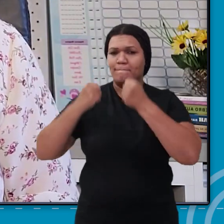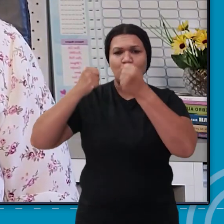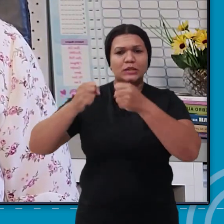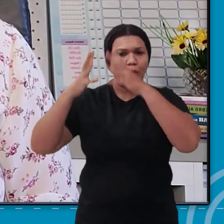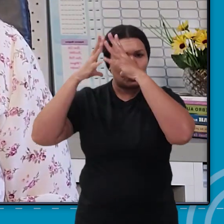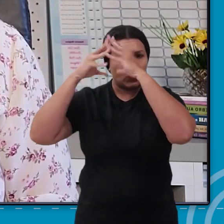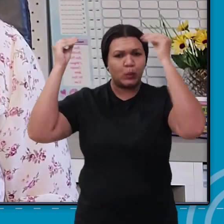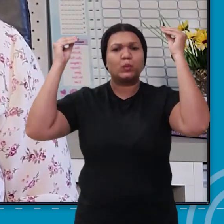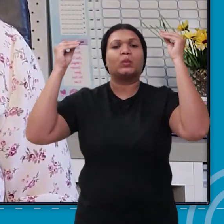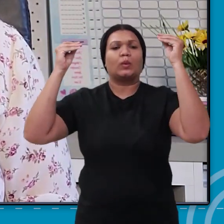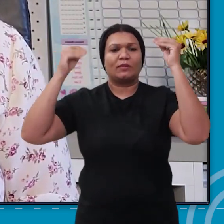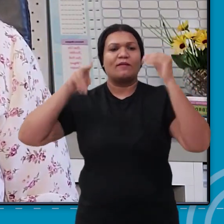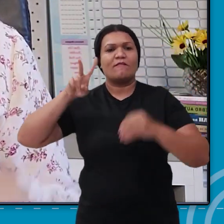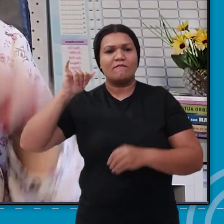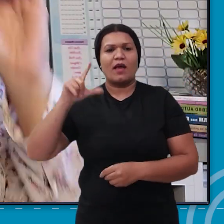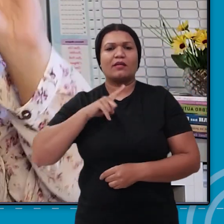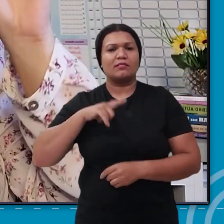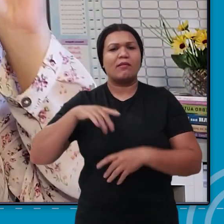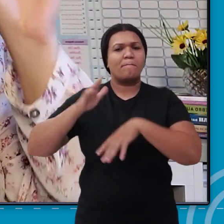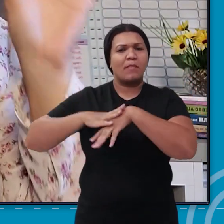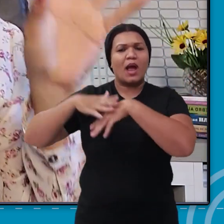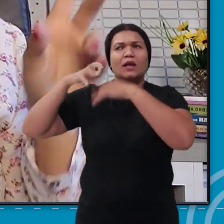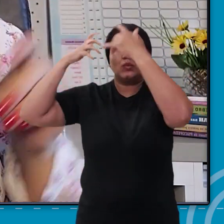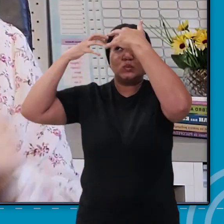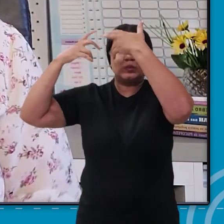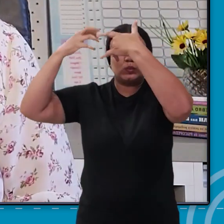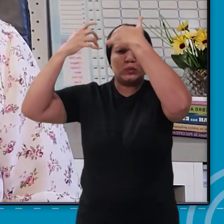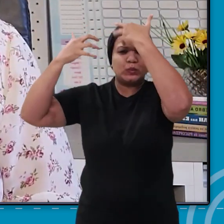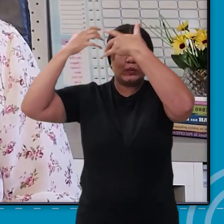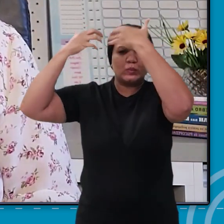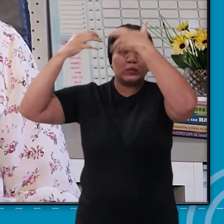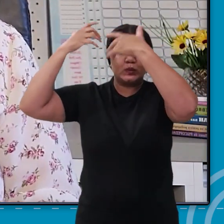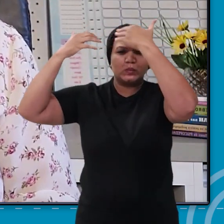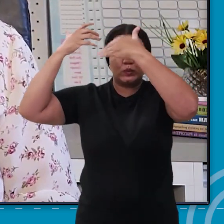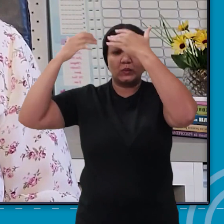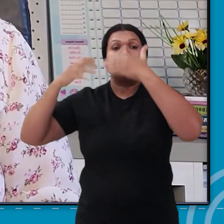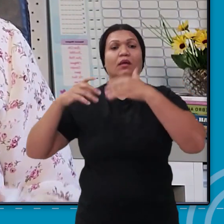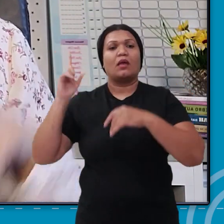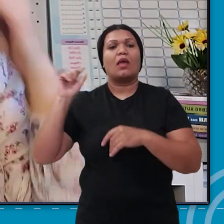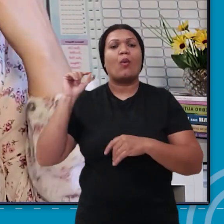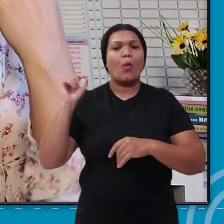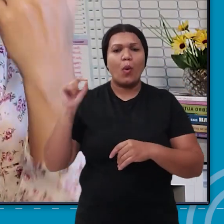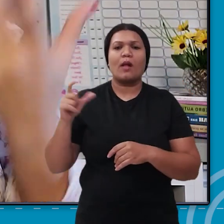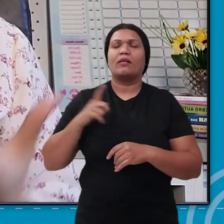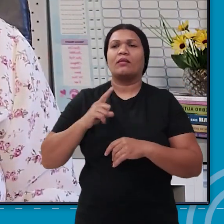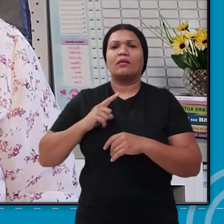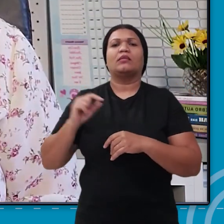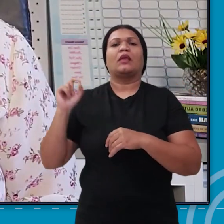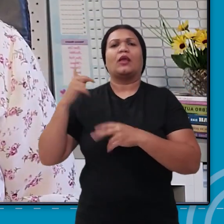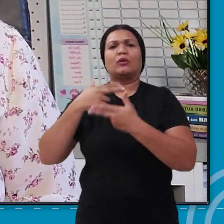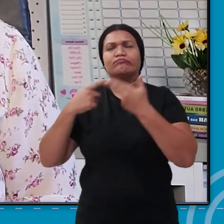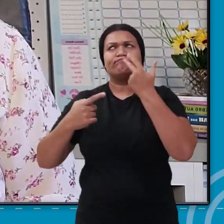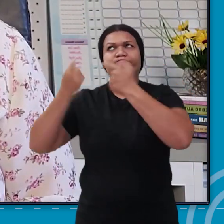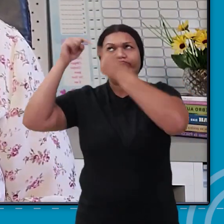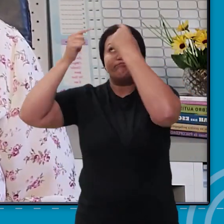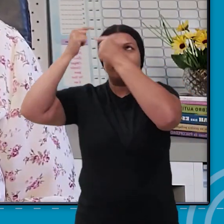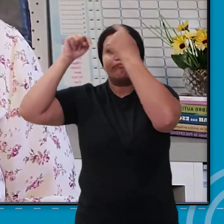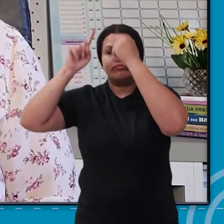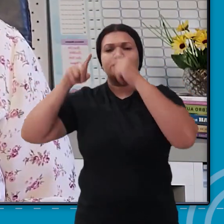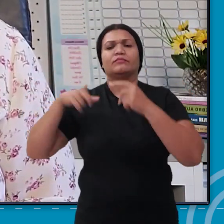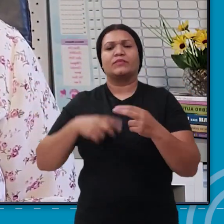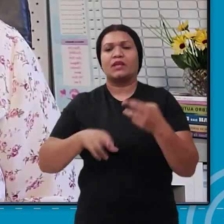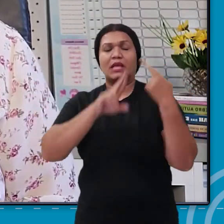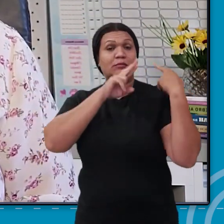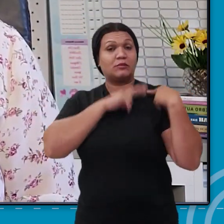né? Através disso, haverá ali mais neurotransmissores, ou seja, hormônios responsáveis ali pelo